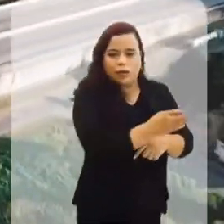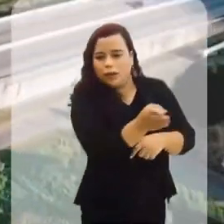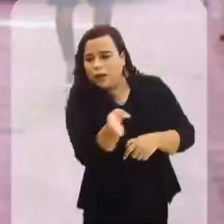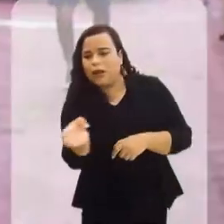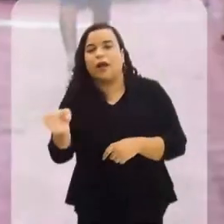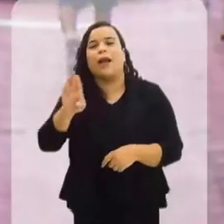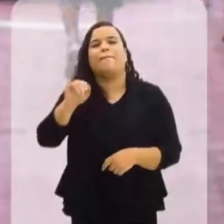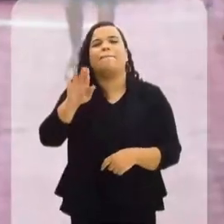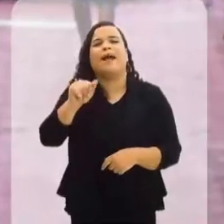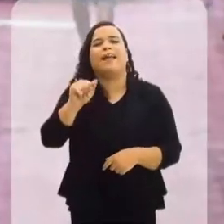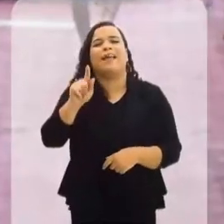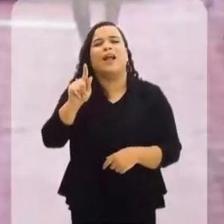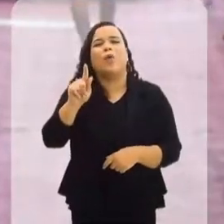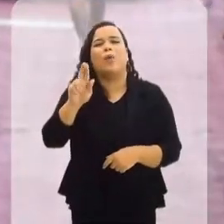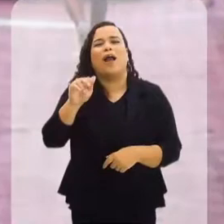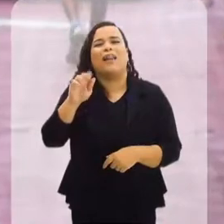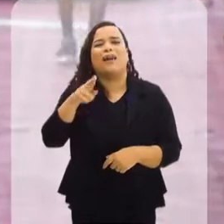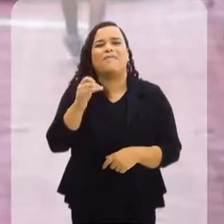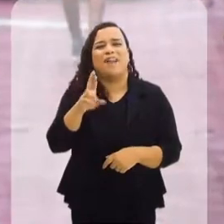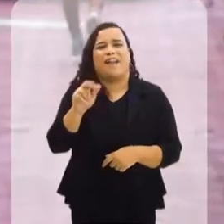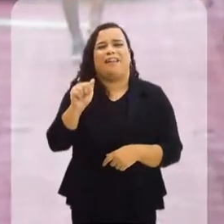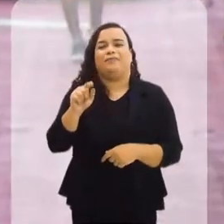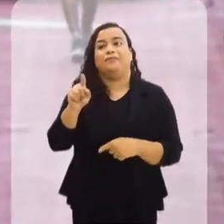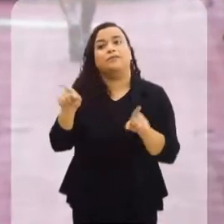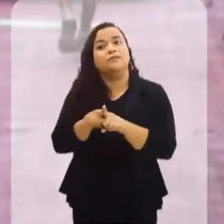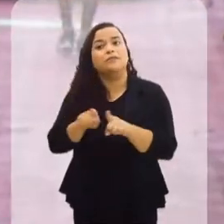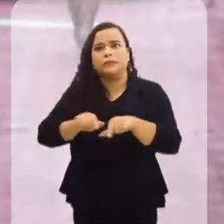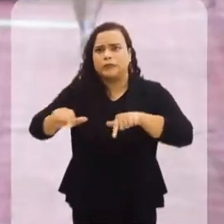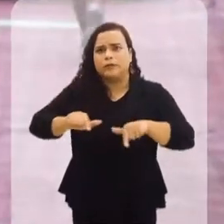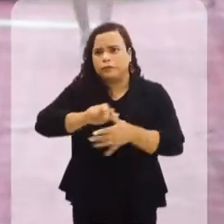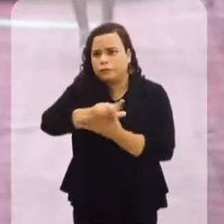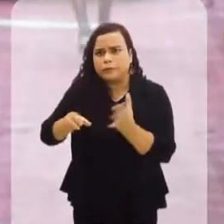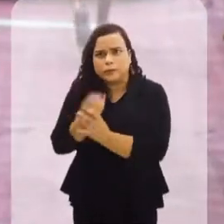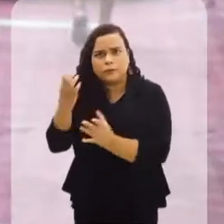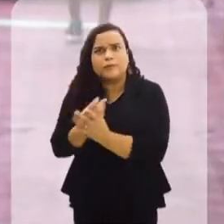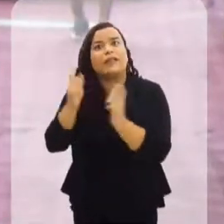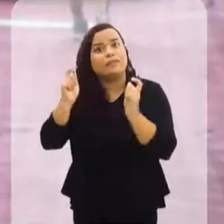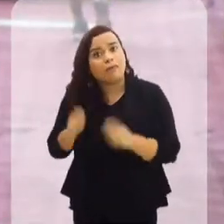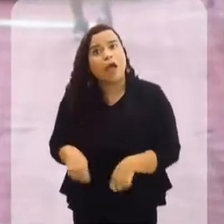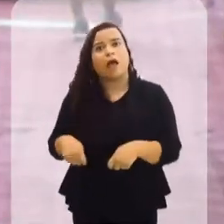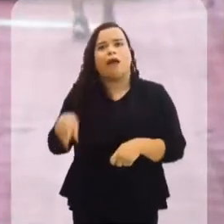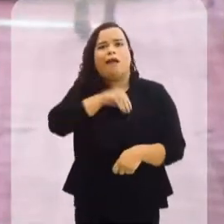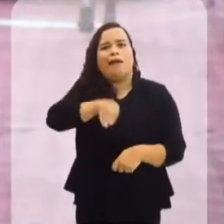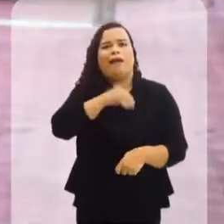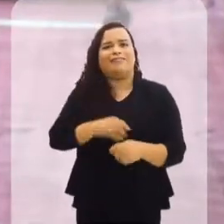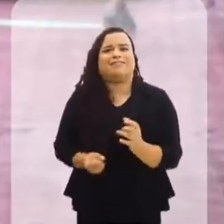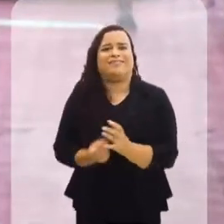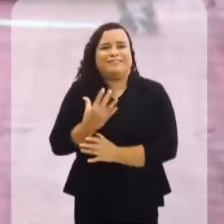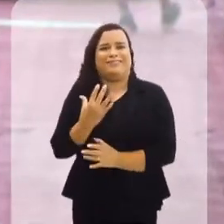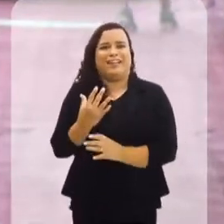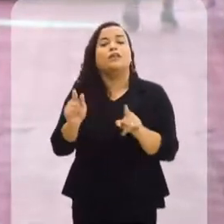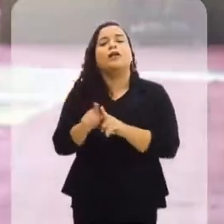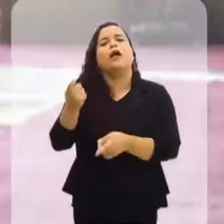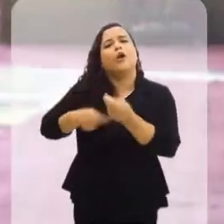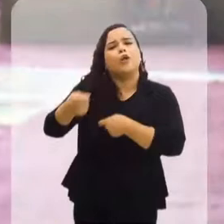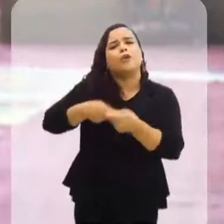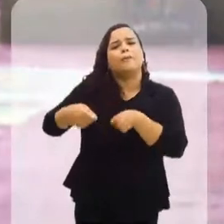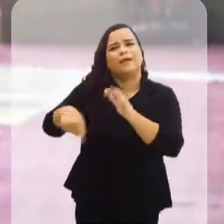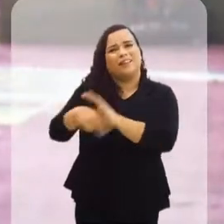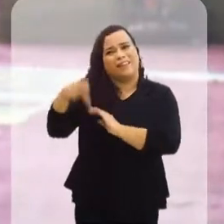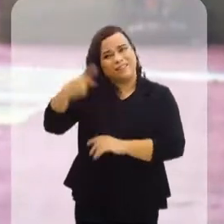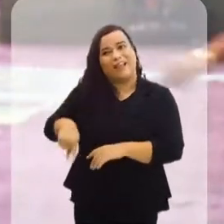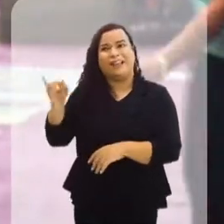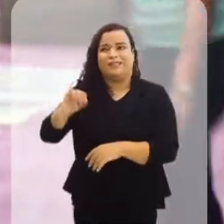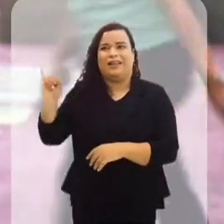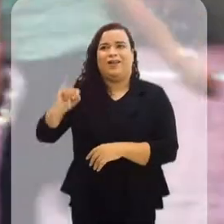Guanabara. A prestação de serviço também ajuda a alavancar a economia local, gerando emprego e renda. Além